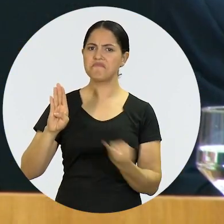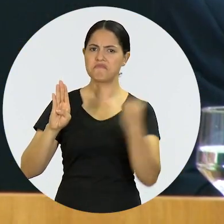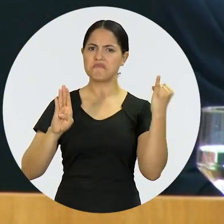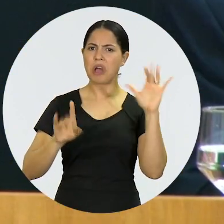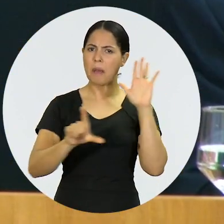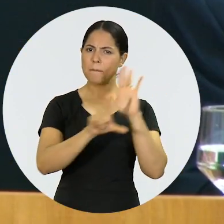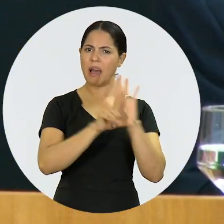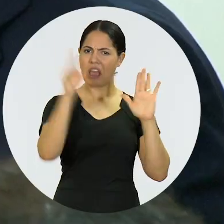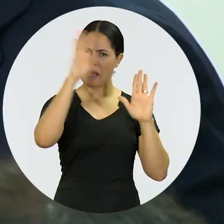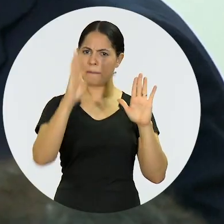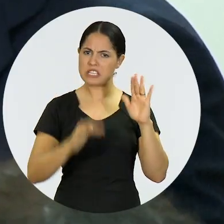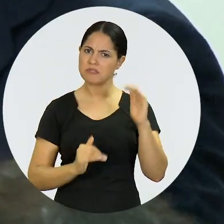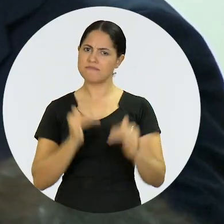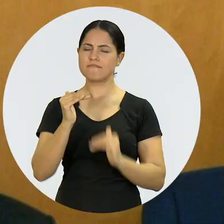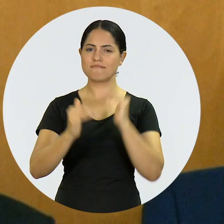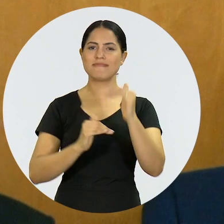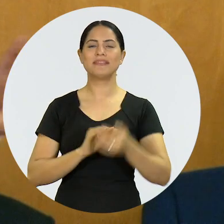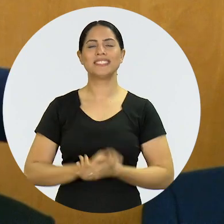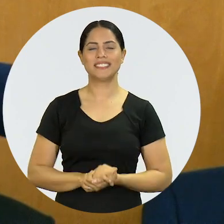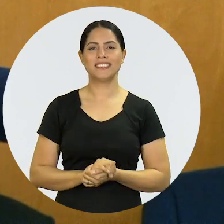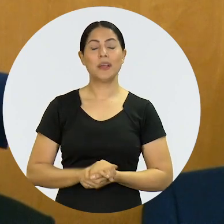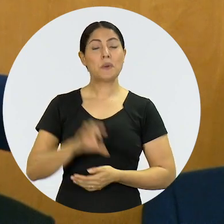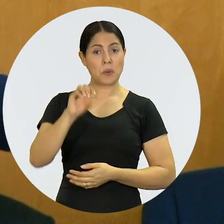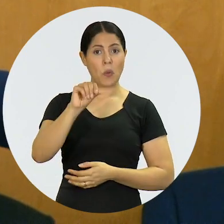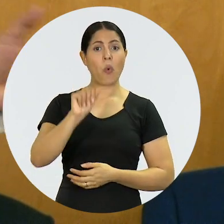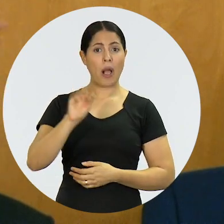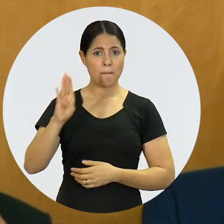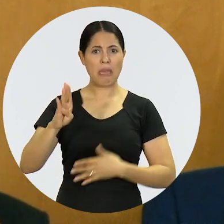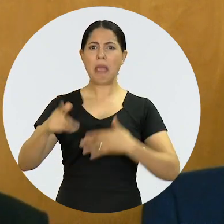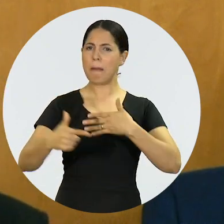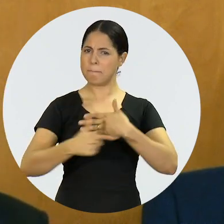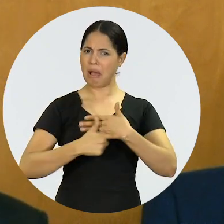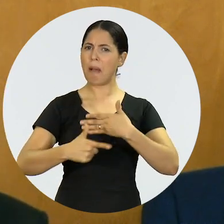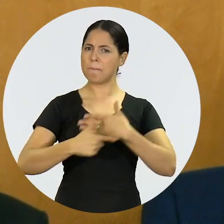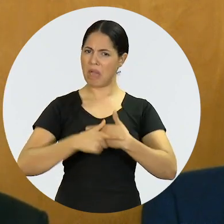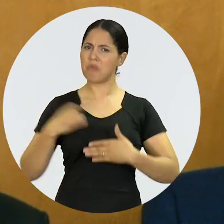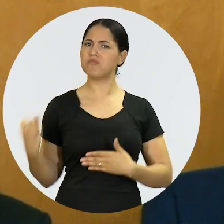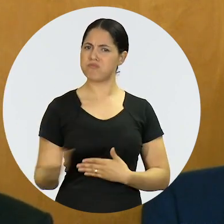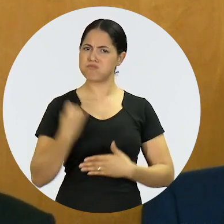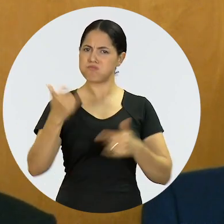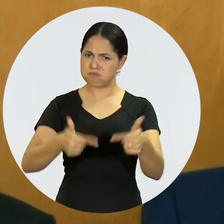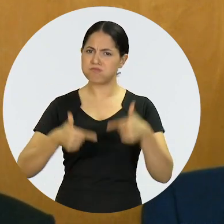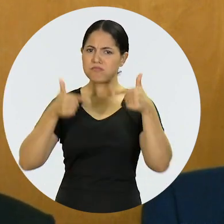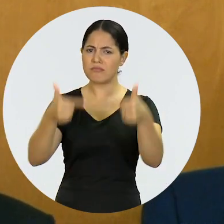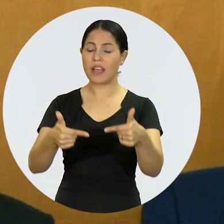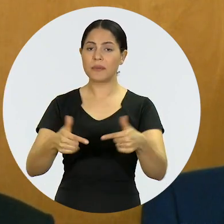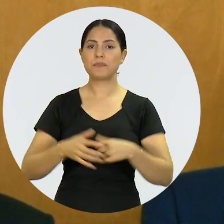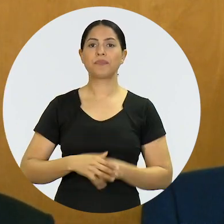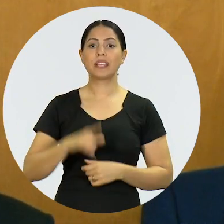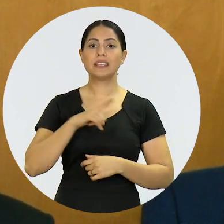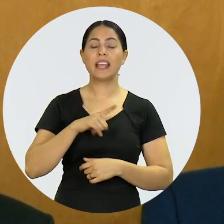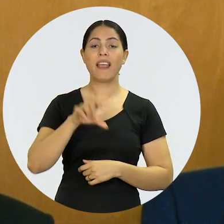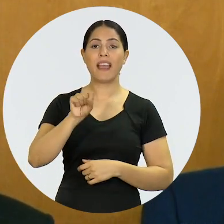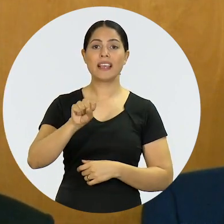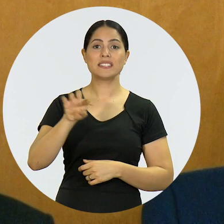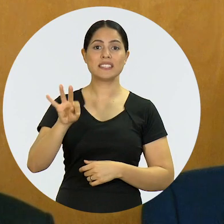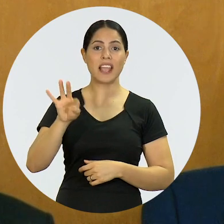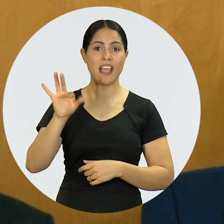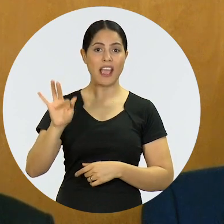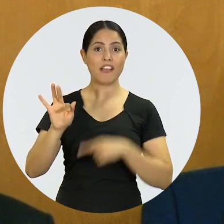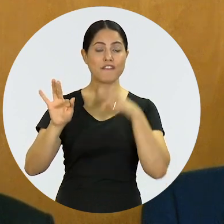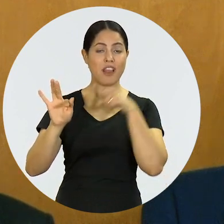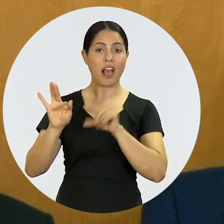construção da legislação brasileira. A OAB vem cumprindo o seu papel e hoje nós temos, no Supremo Tribunal Federal,